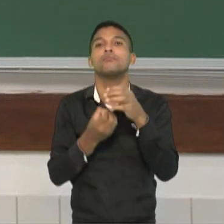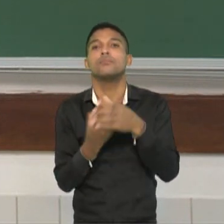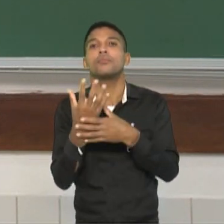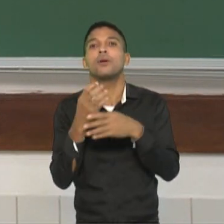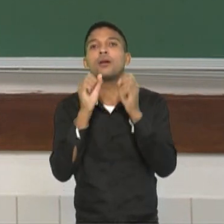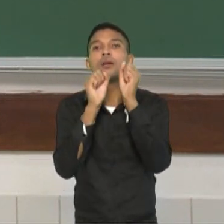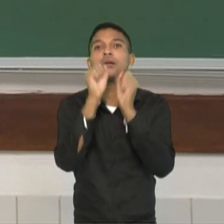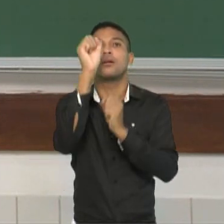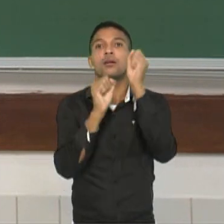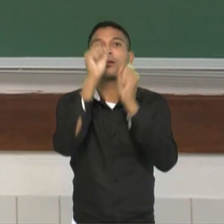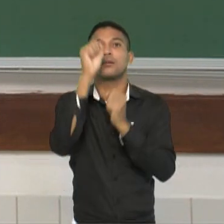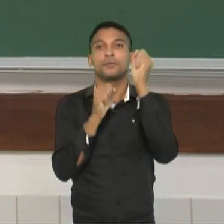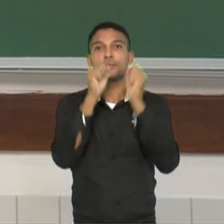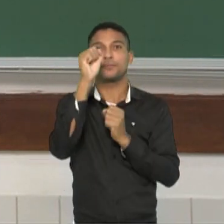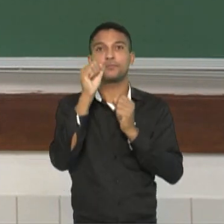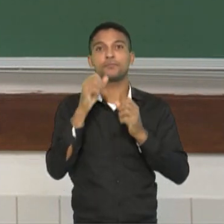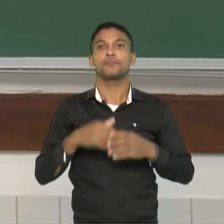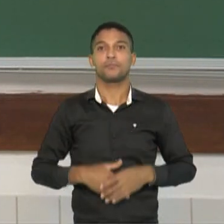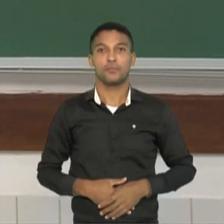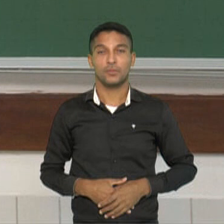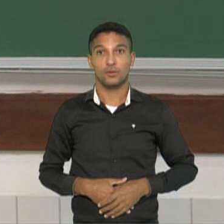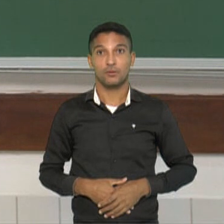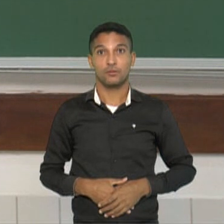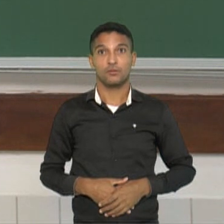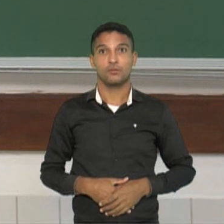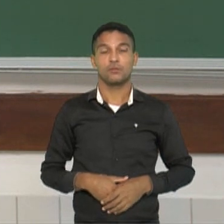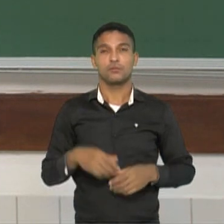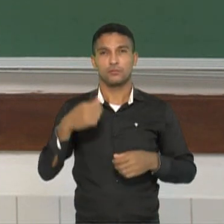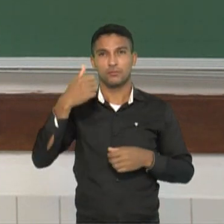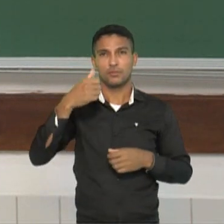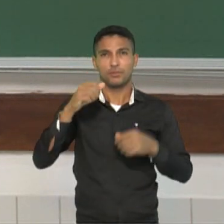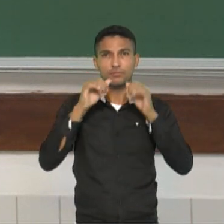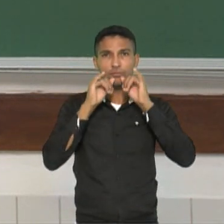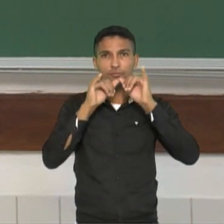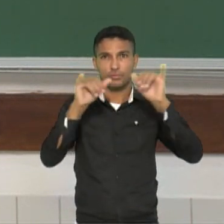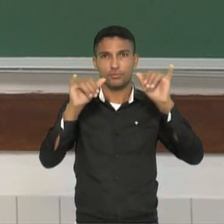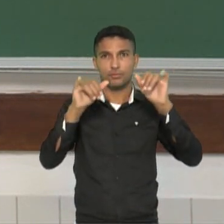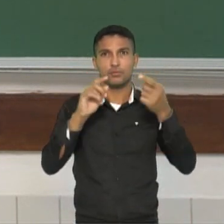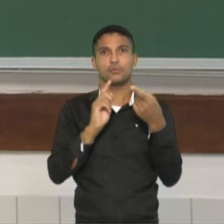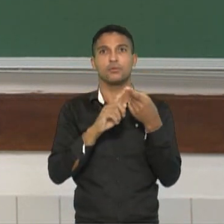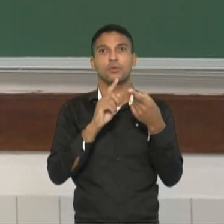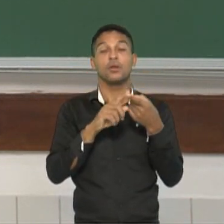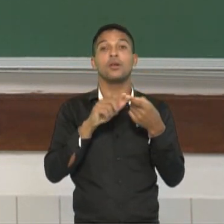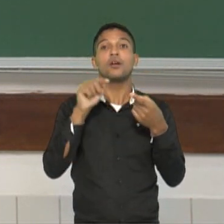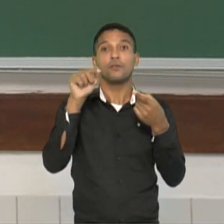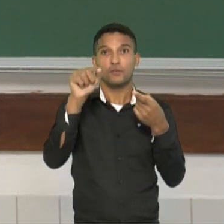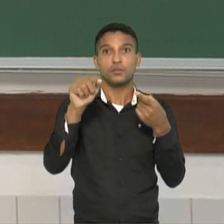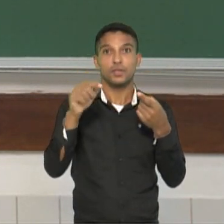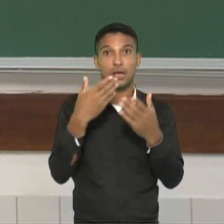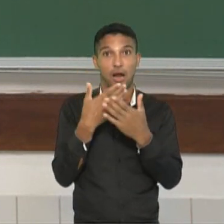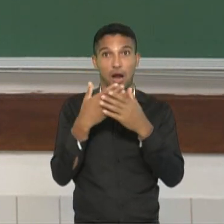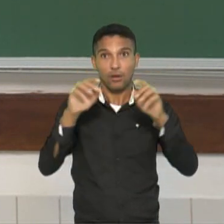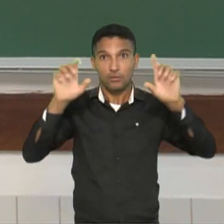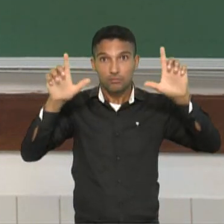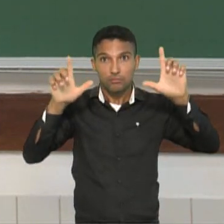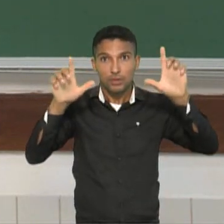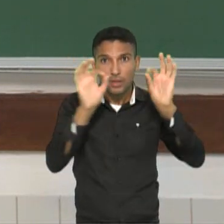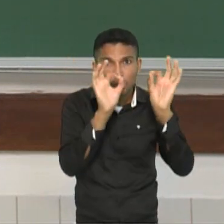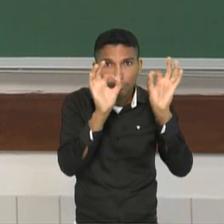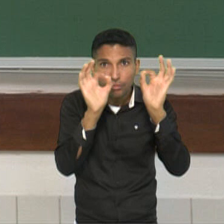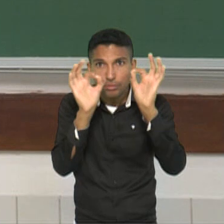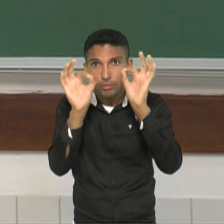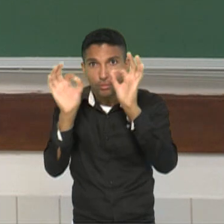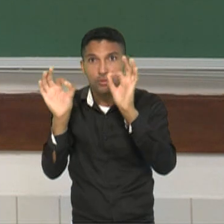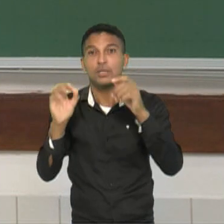aula, eu gostaria de passar para vocês dois recados. O primeiro, depois que você assistir essa aula, você precisa, então,